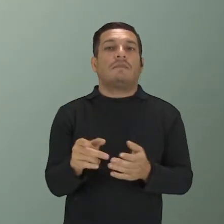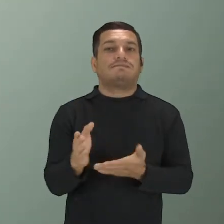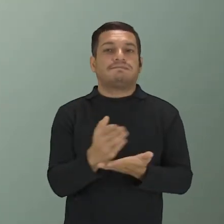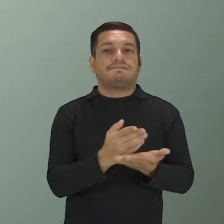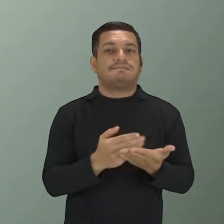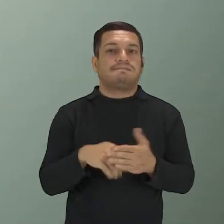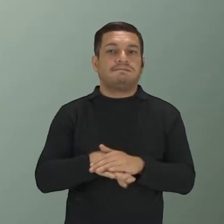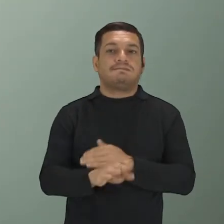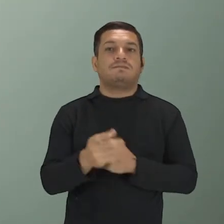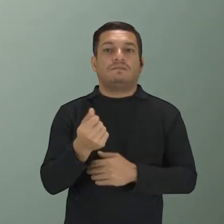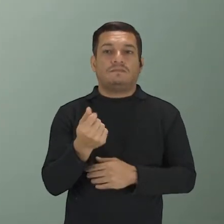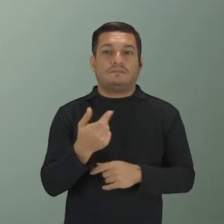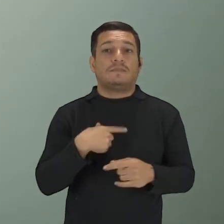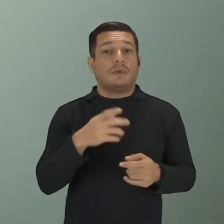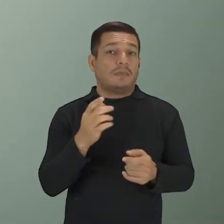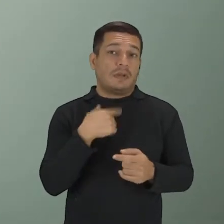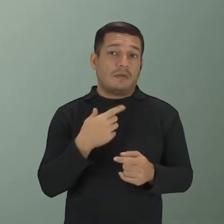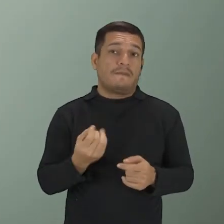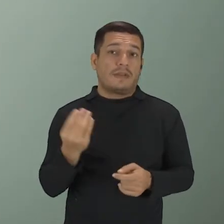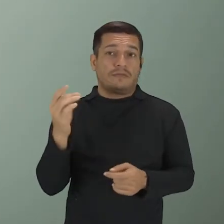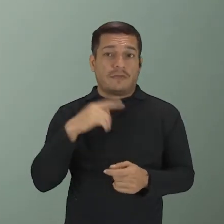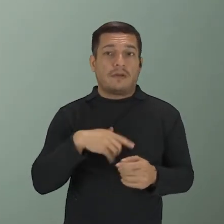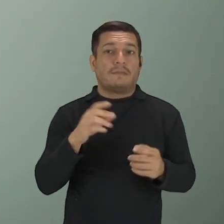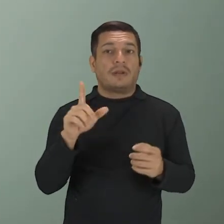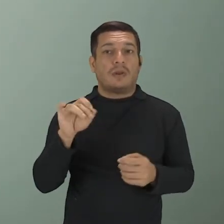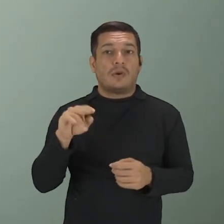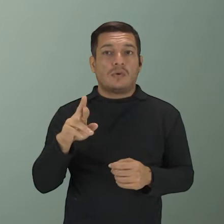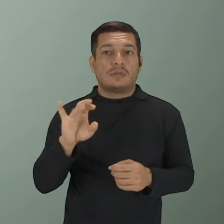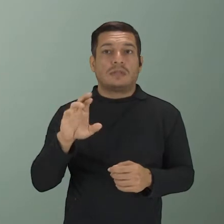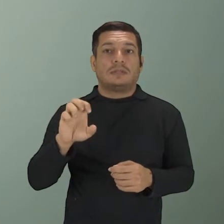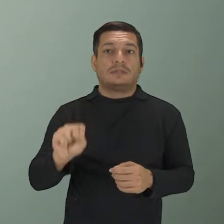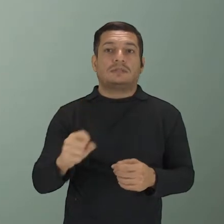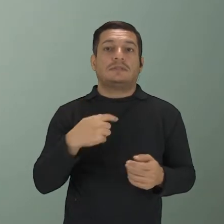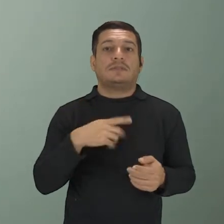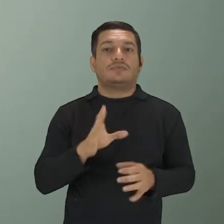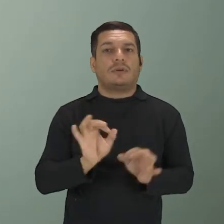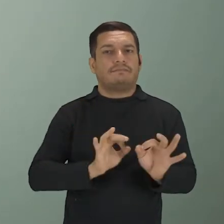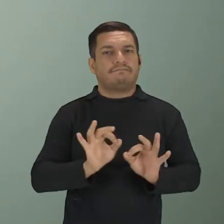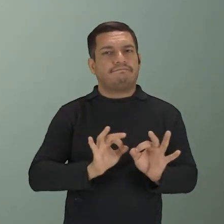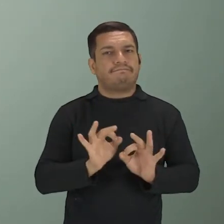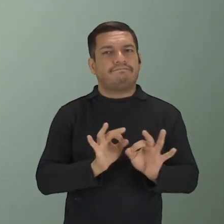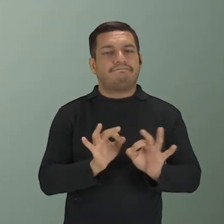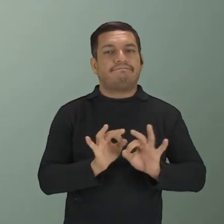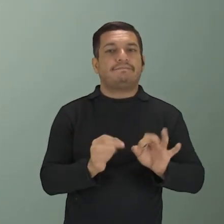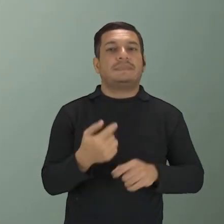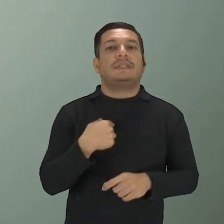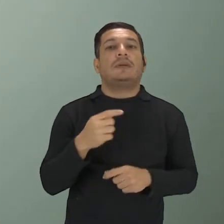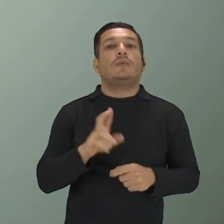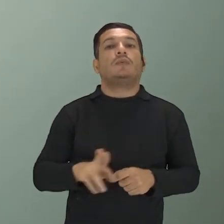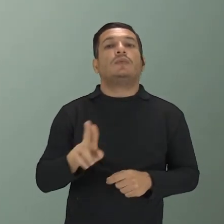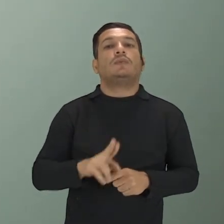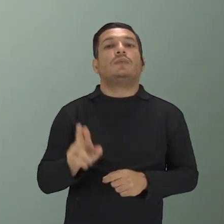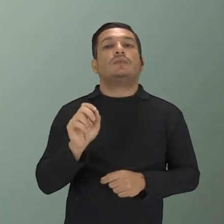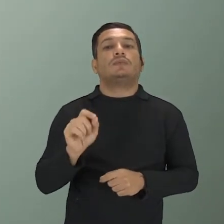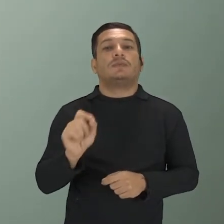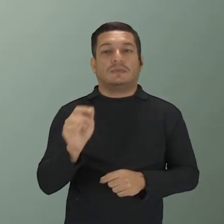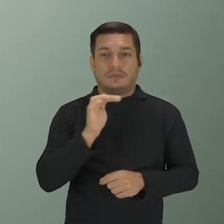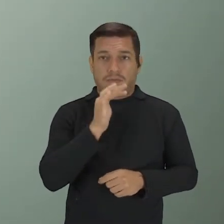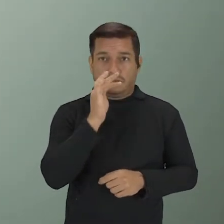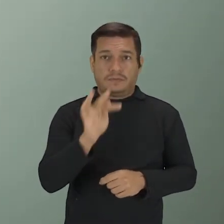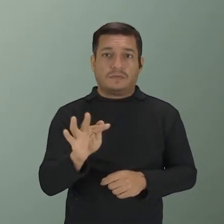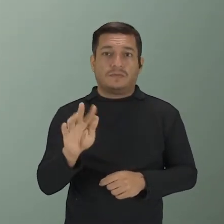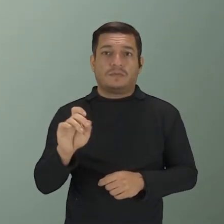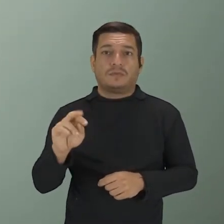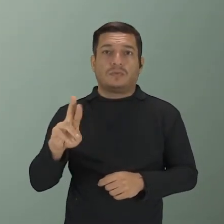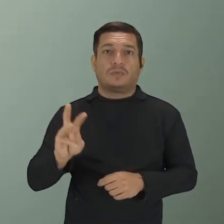falar que eu vou viajar para Londres, nesse caso, que já está tudo planejadinho, eu uso não o futuro com